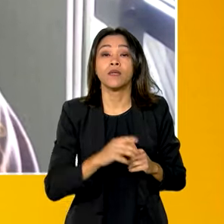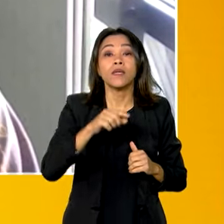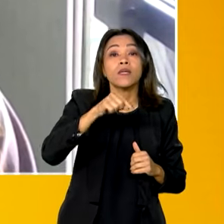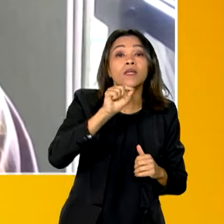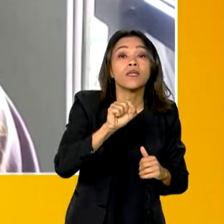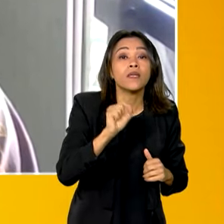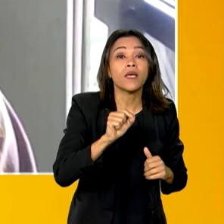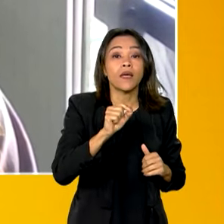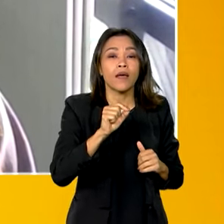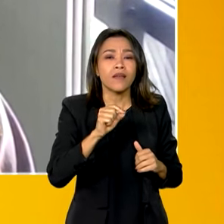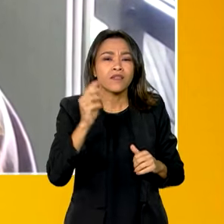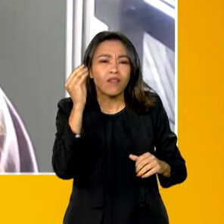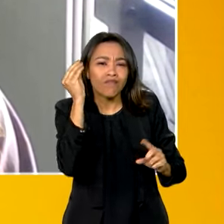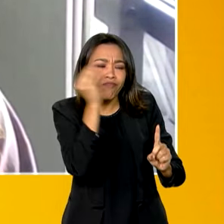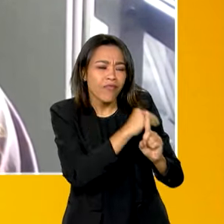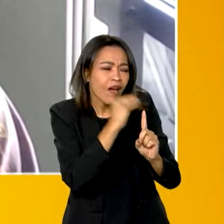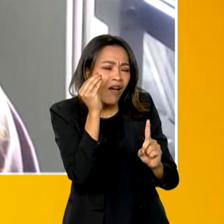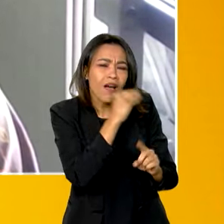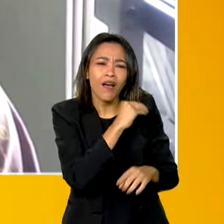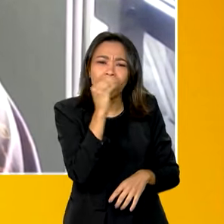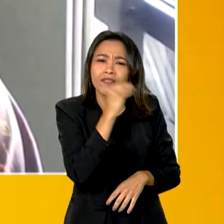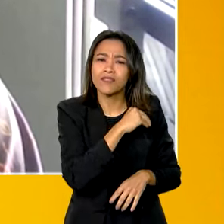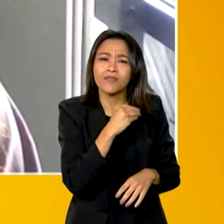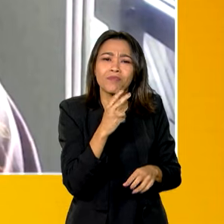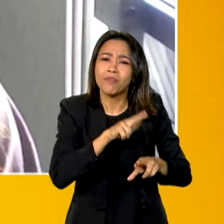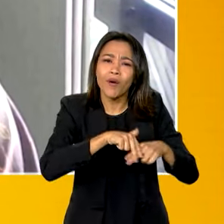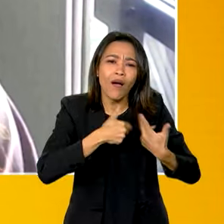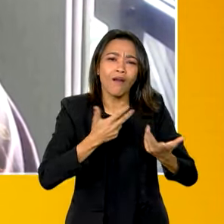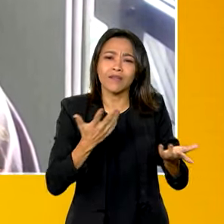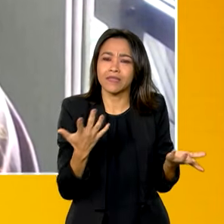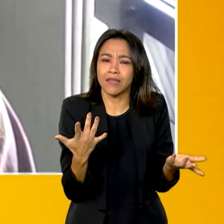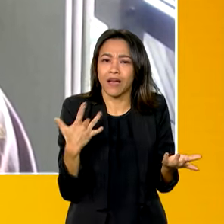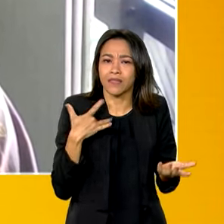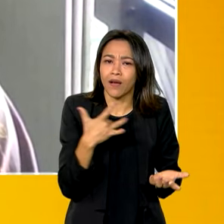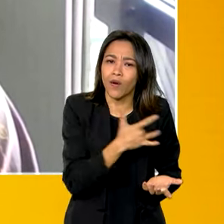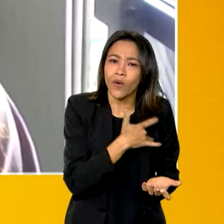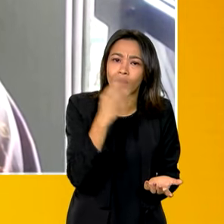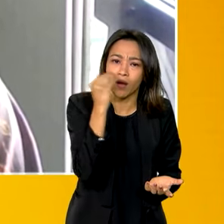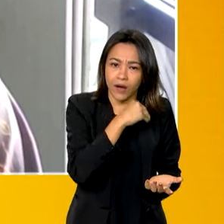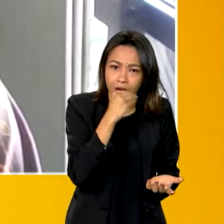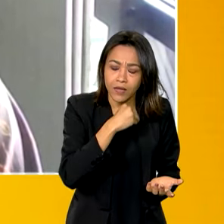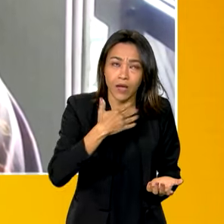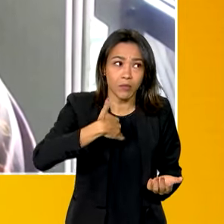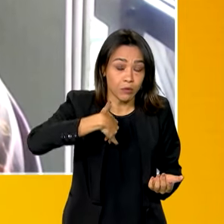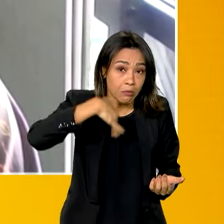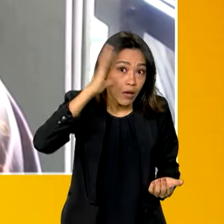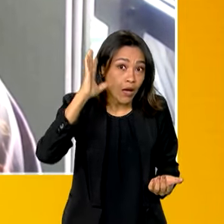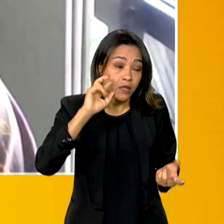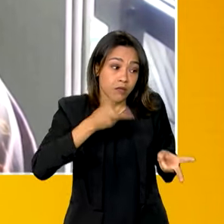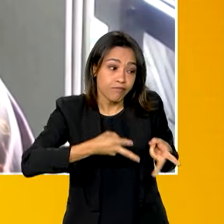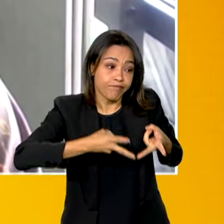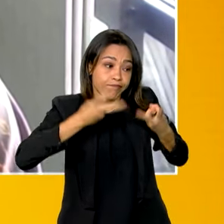as fragilidades típicas da idade são mais acentuadas e